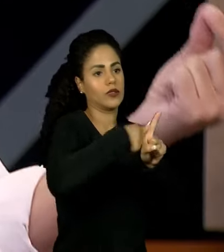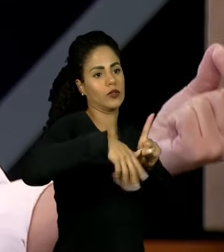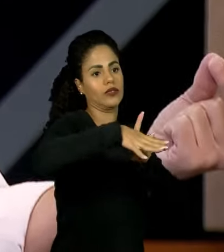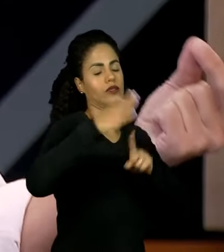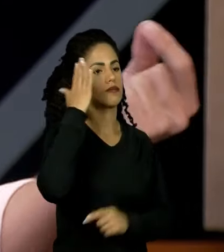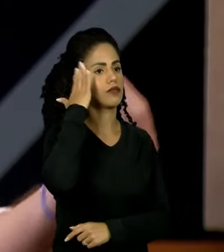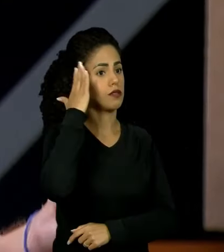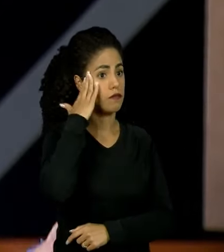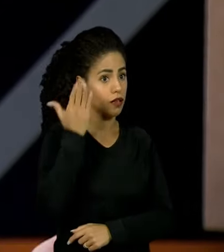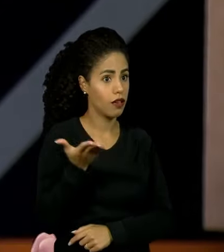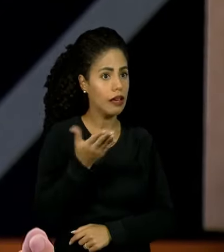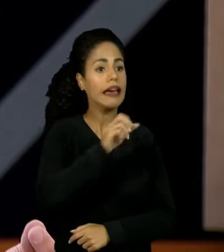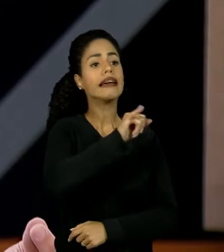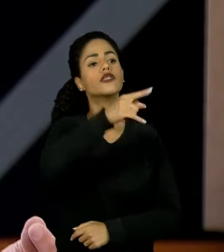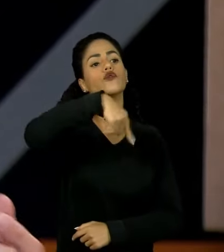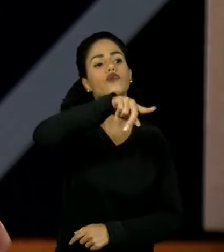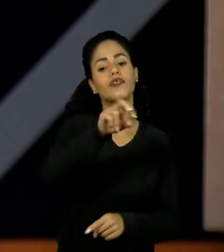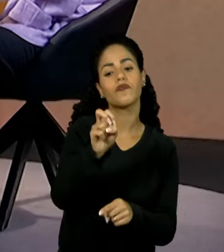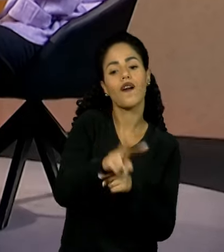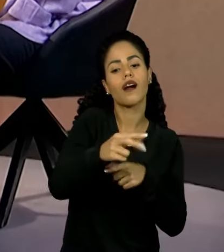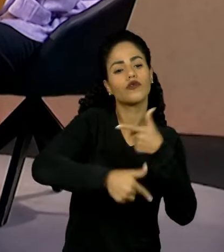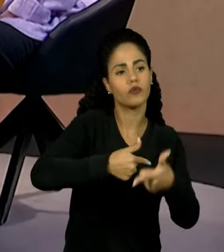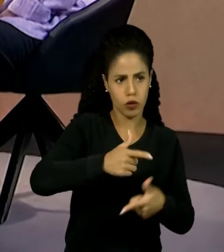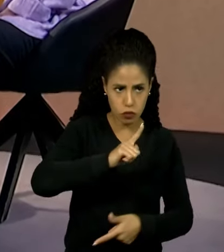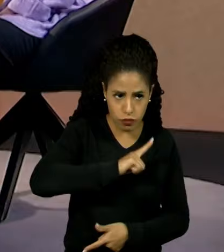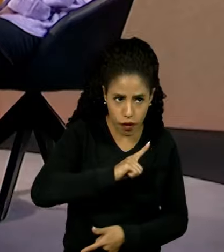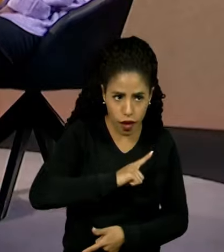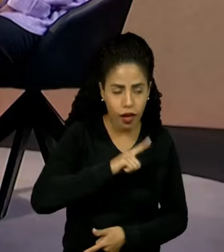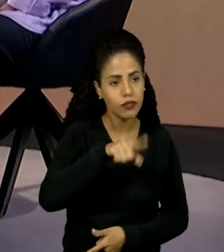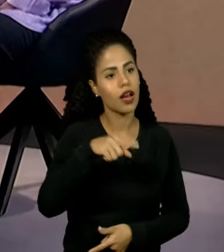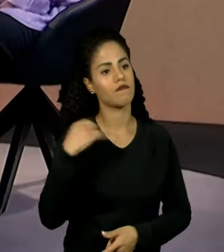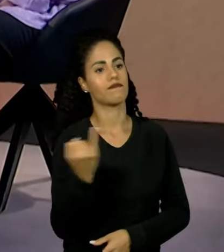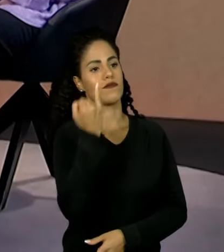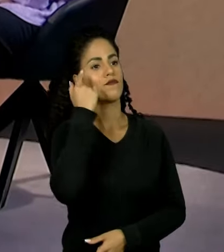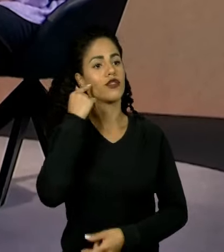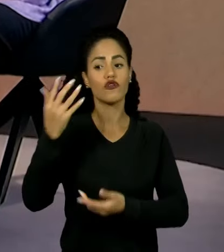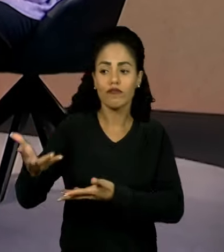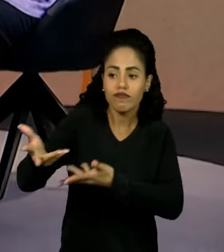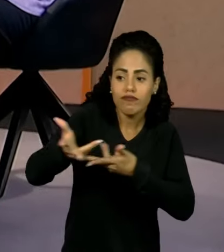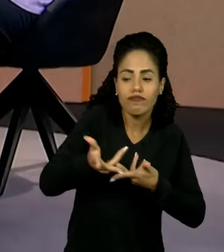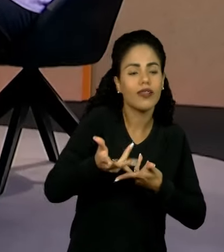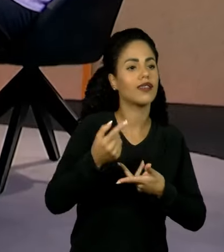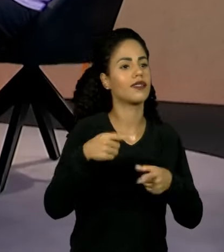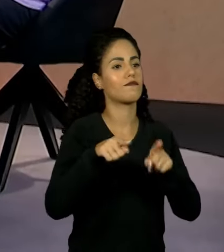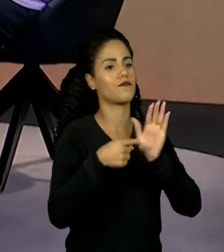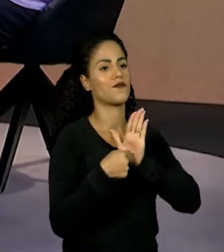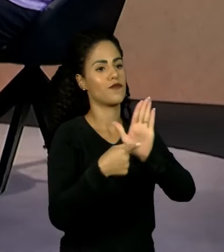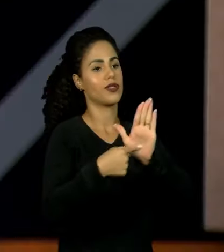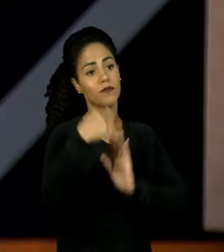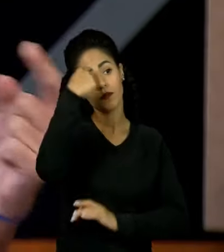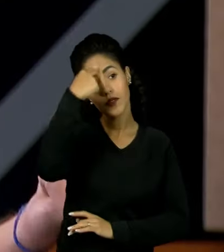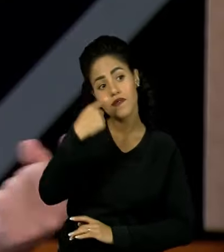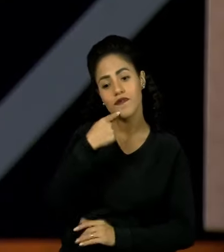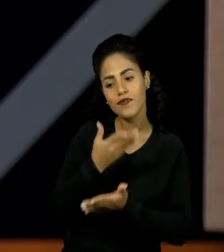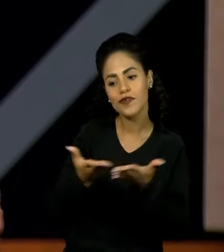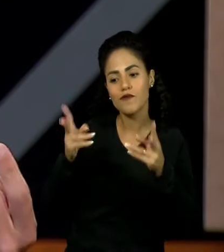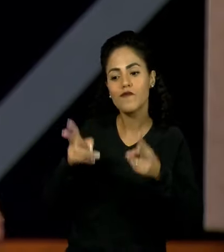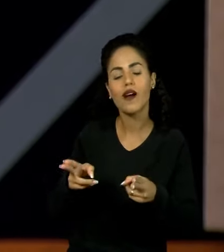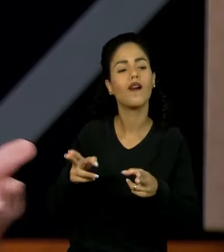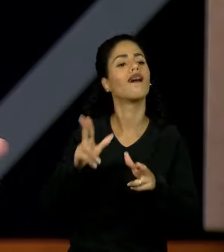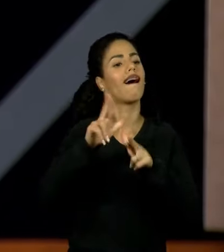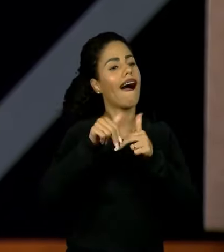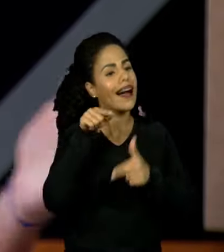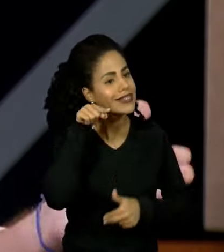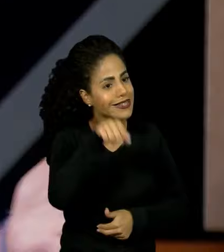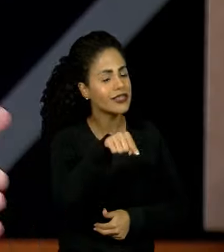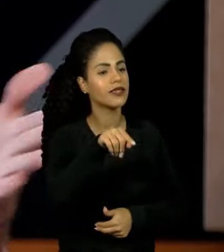aqueles que têm vagas de emprego pra fornecer a respeito da importância de cederem vagas, especificamente pra esse perfil de adolescente, porque é assim que a gente vai fazer